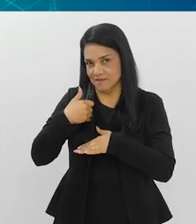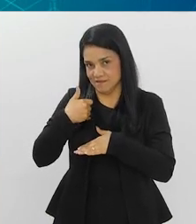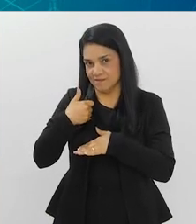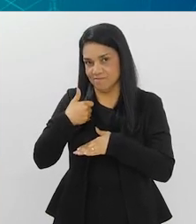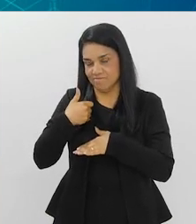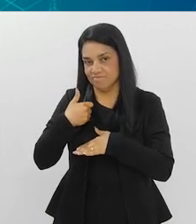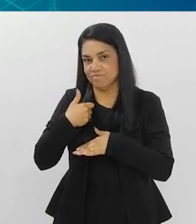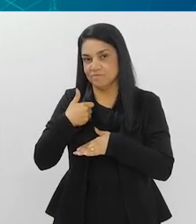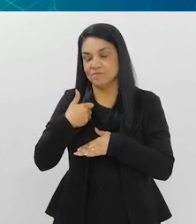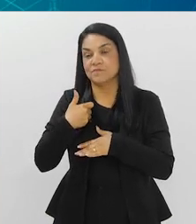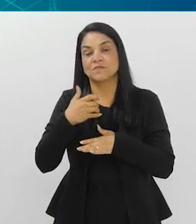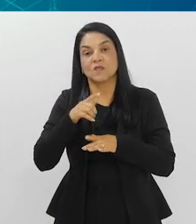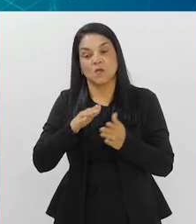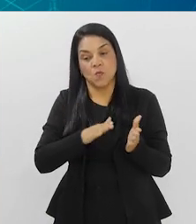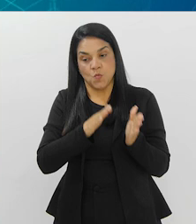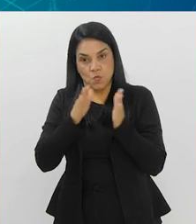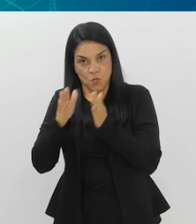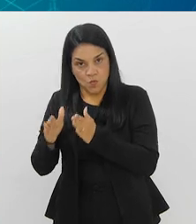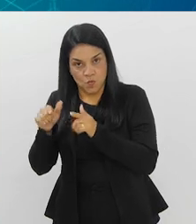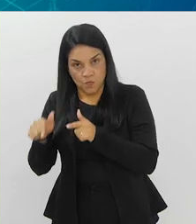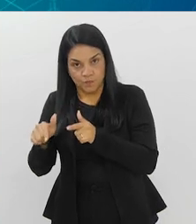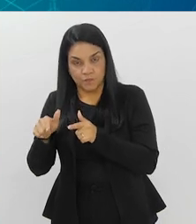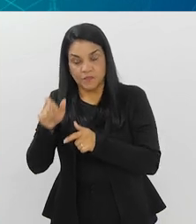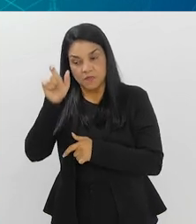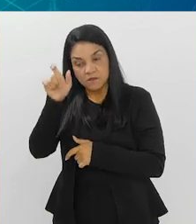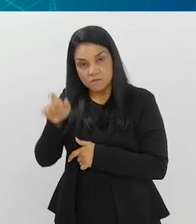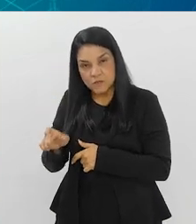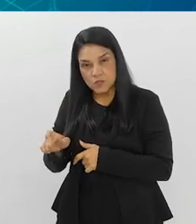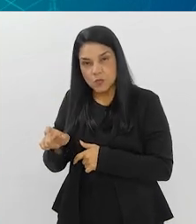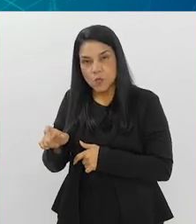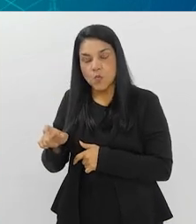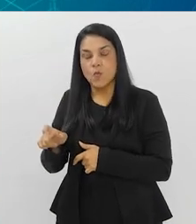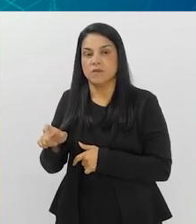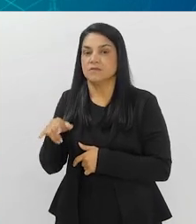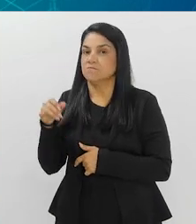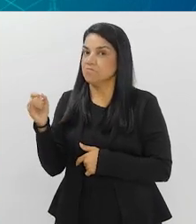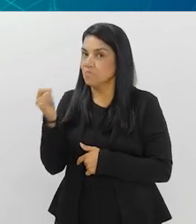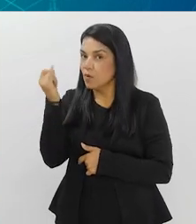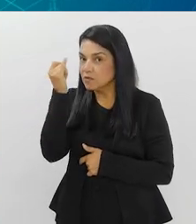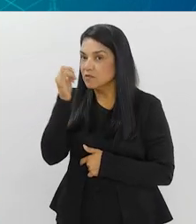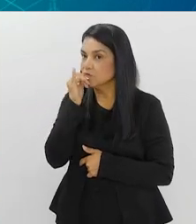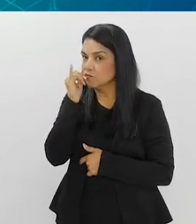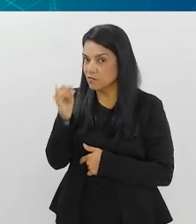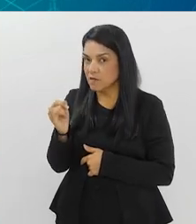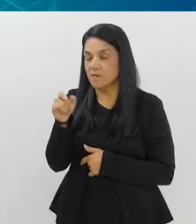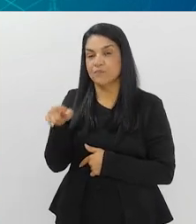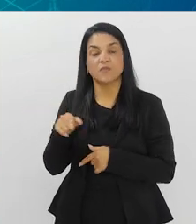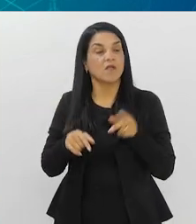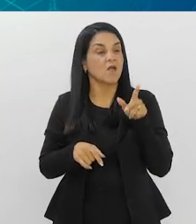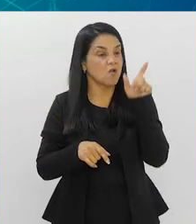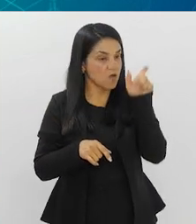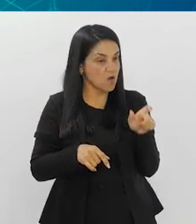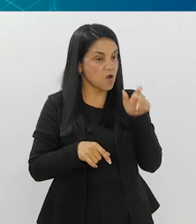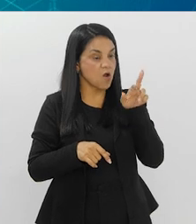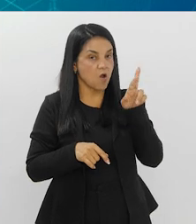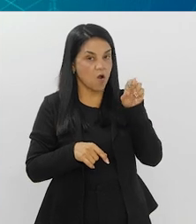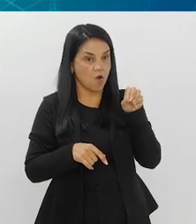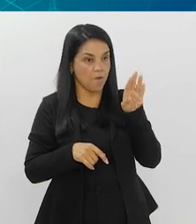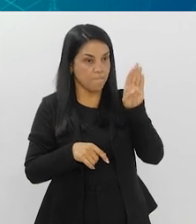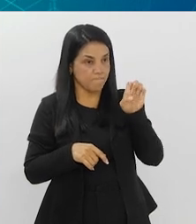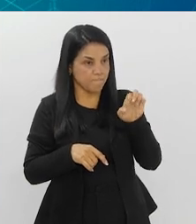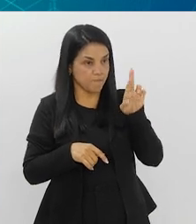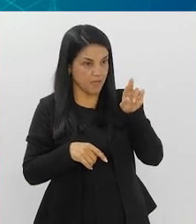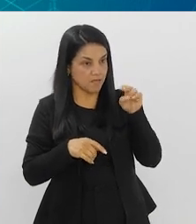quando a pessoa não vê, e é importante dizer, porque a Roberta estava dizendo, e eu